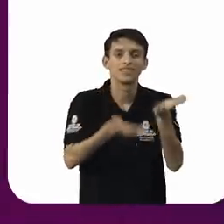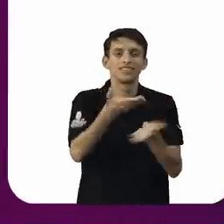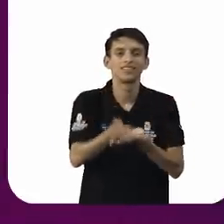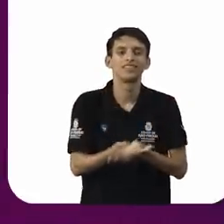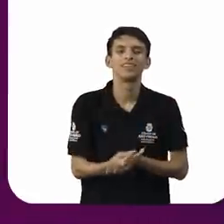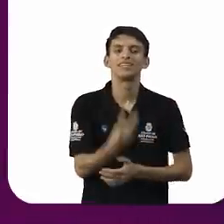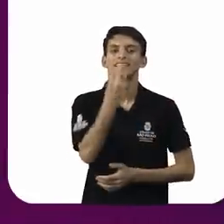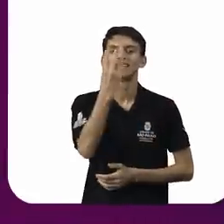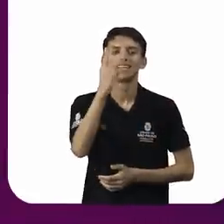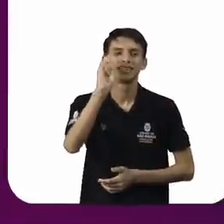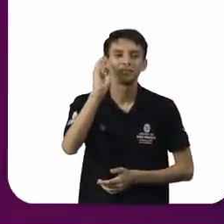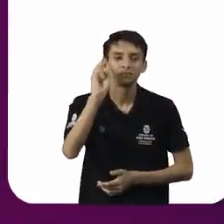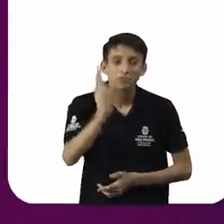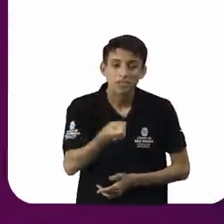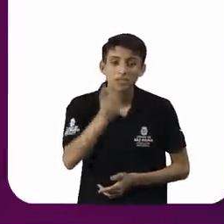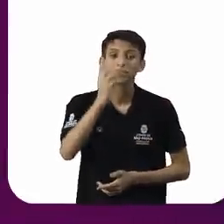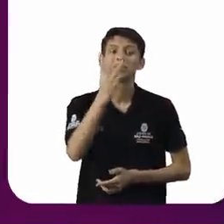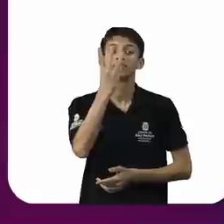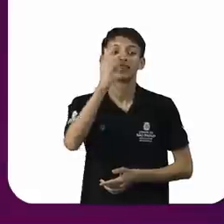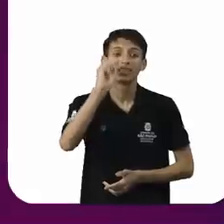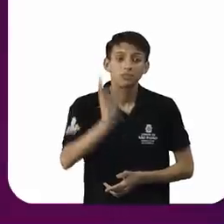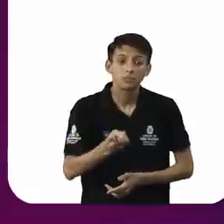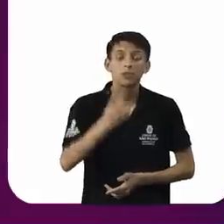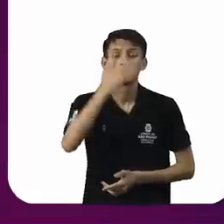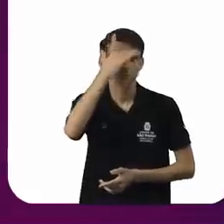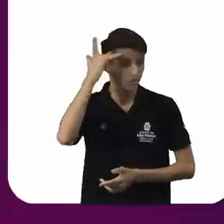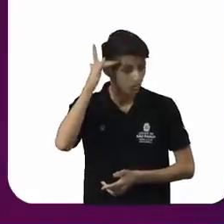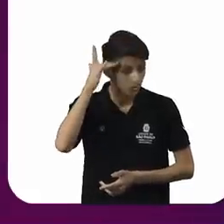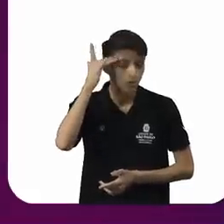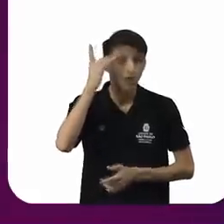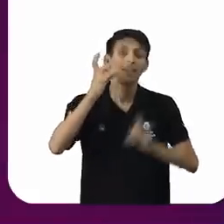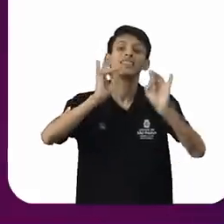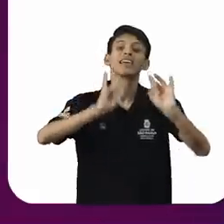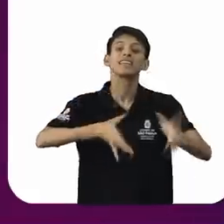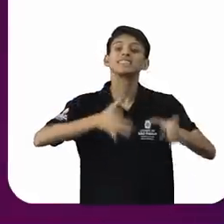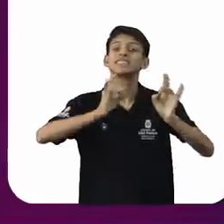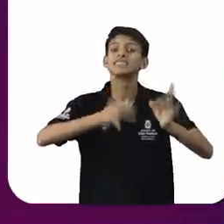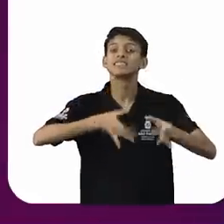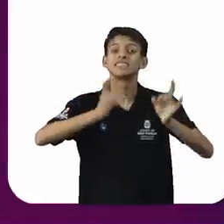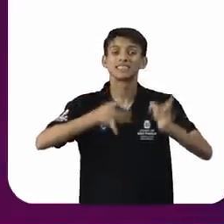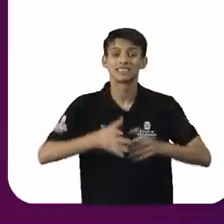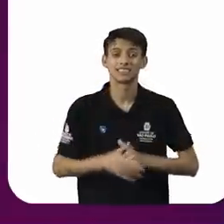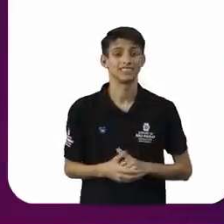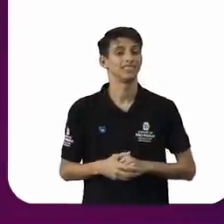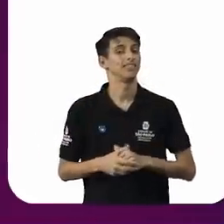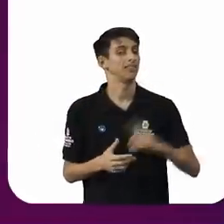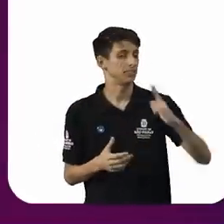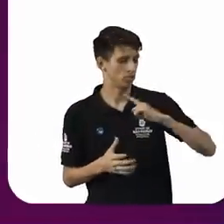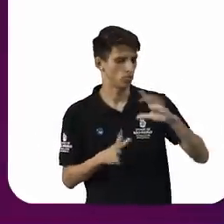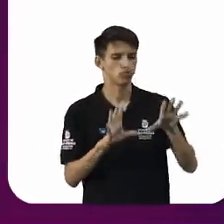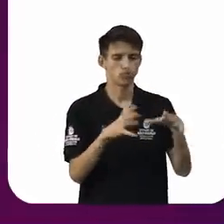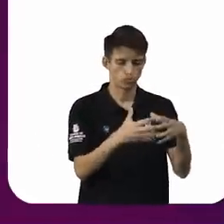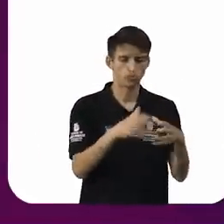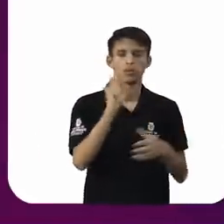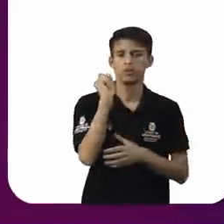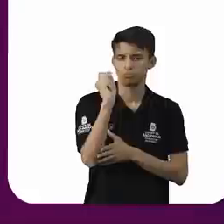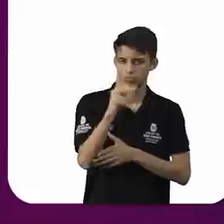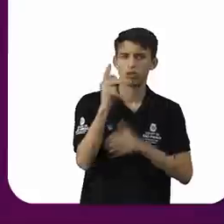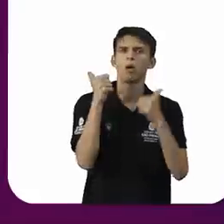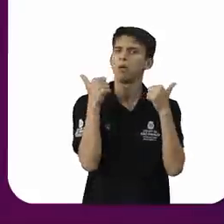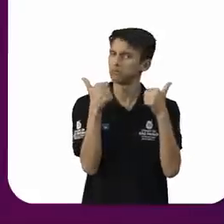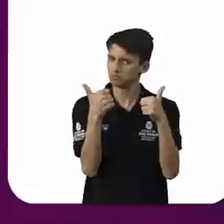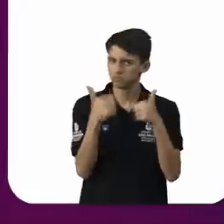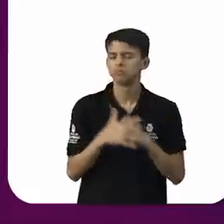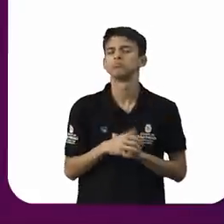3 mil professores exoneram por mês em São Paulo. Tem um grupo de aposentados, eu estou entendendo, está tudo